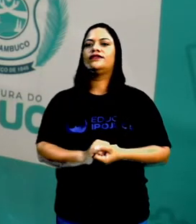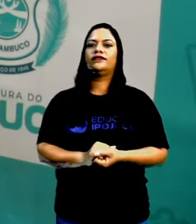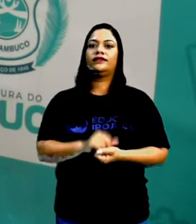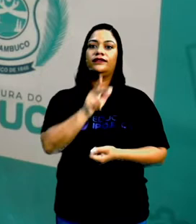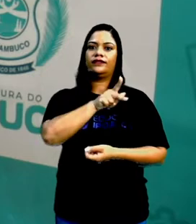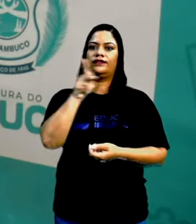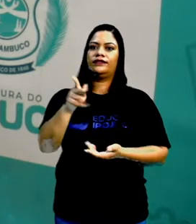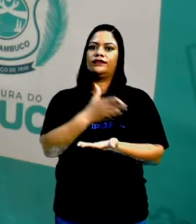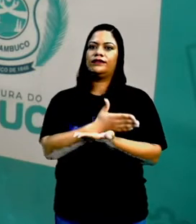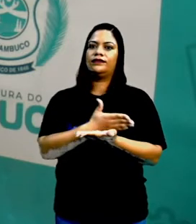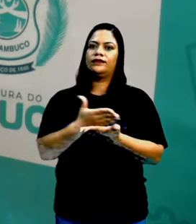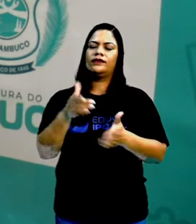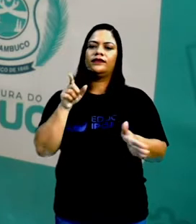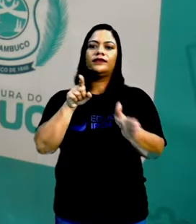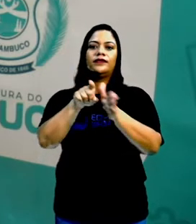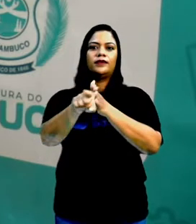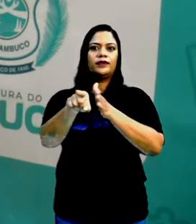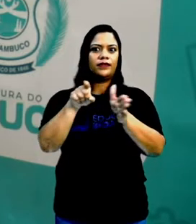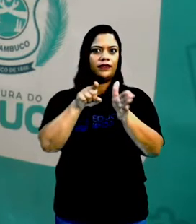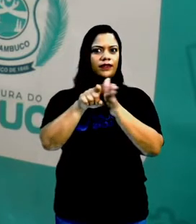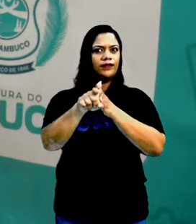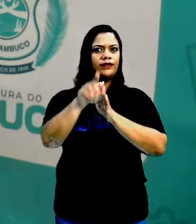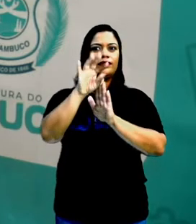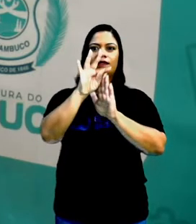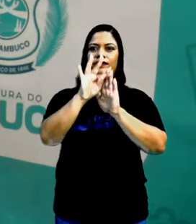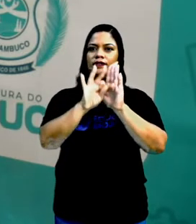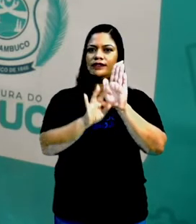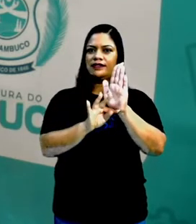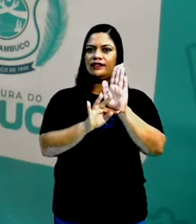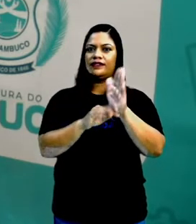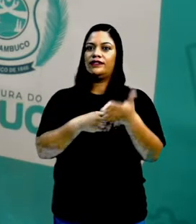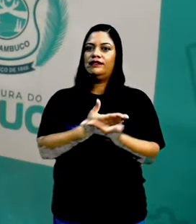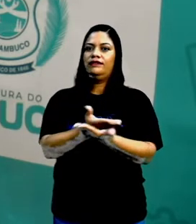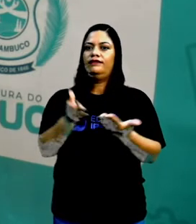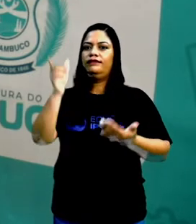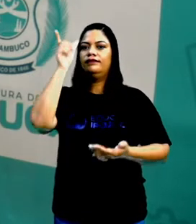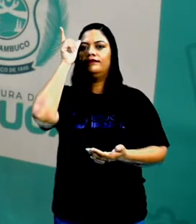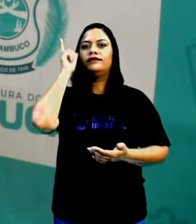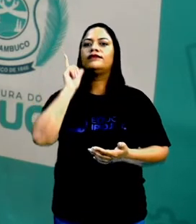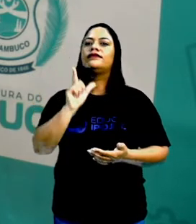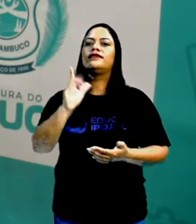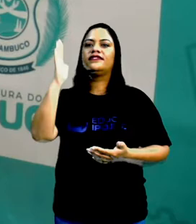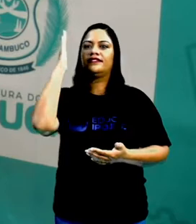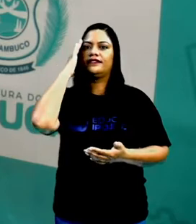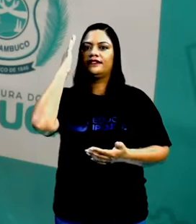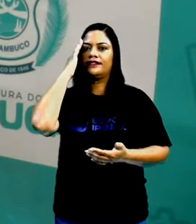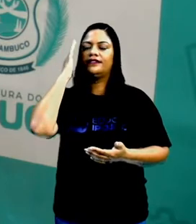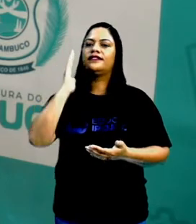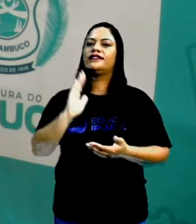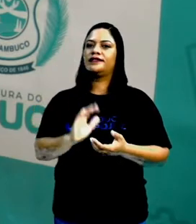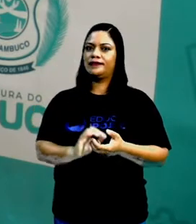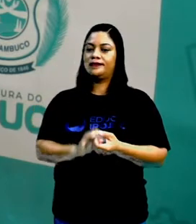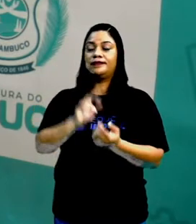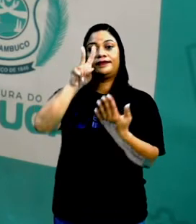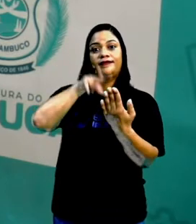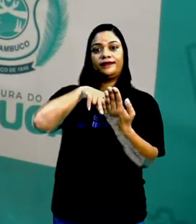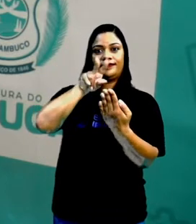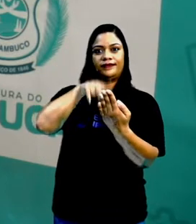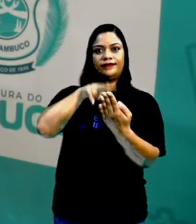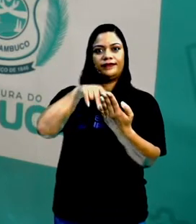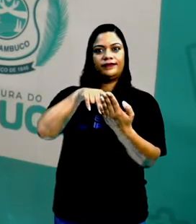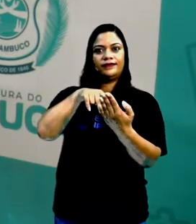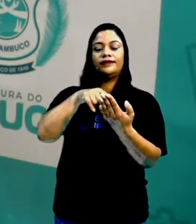professoras Começam a fazer Perguntas sobre o texto Você vai conseguir entender De acordo com a sua leitura